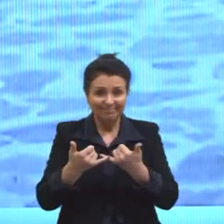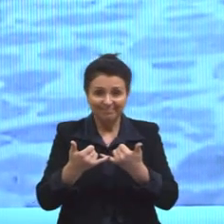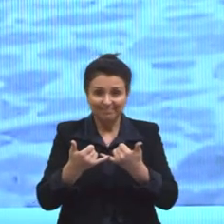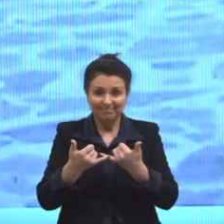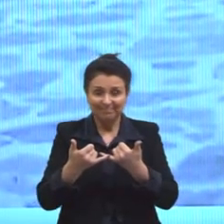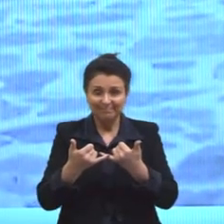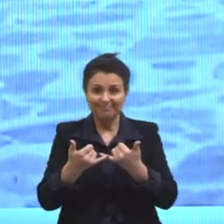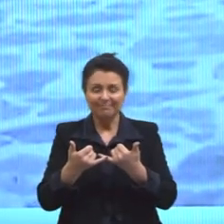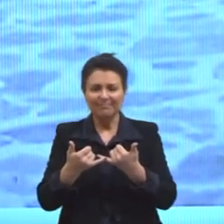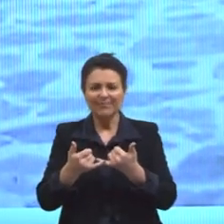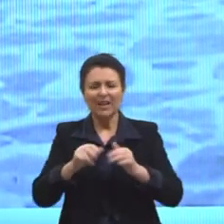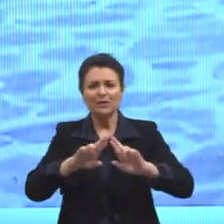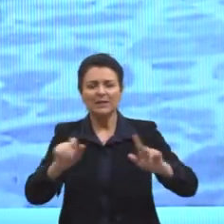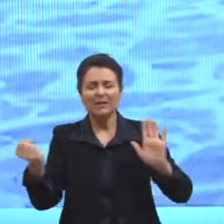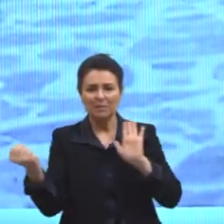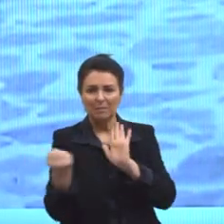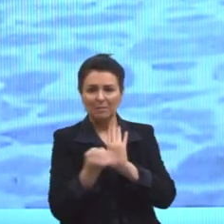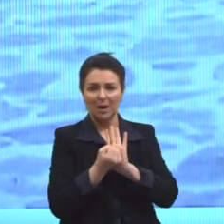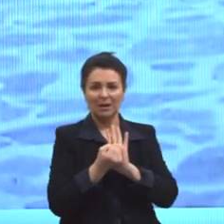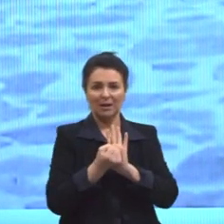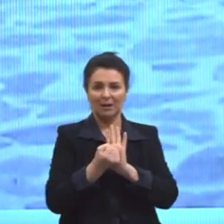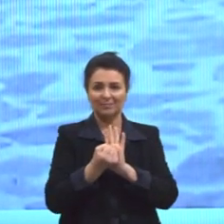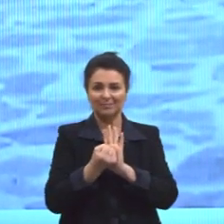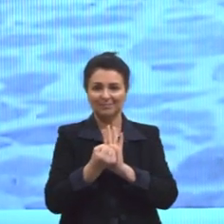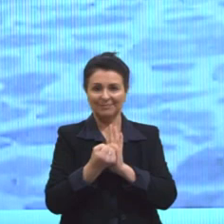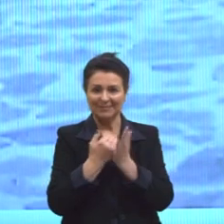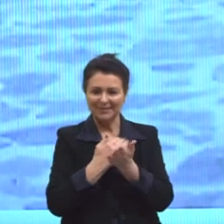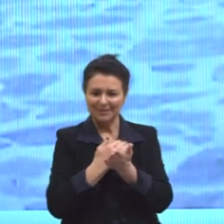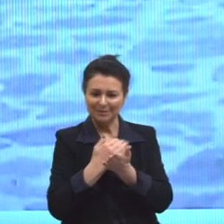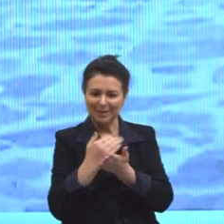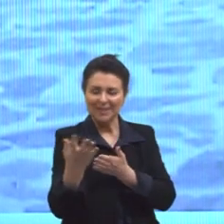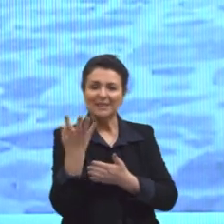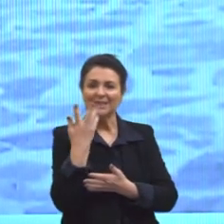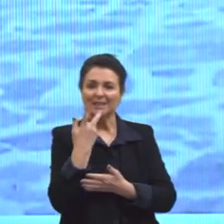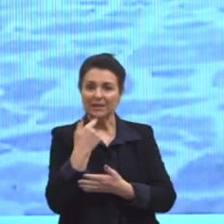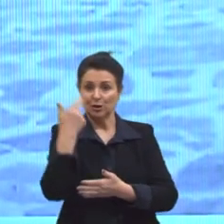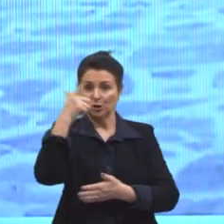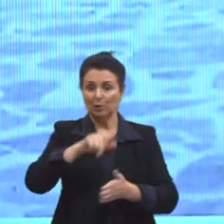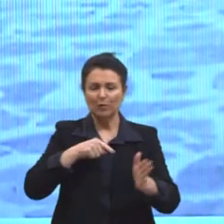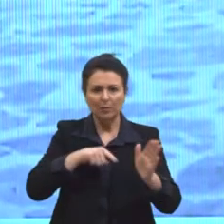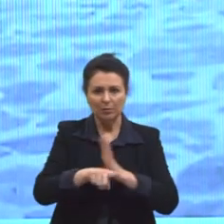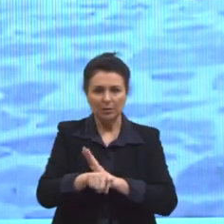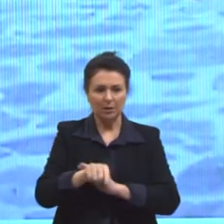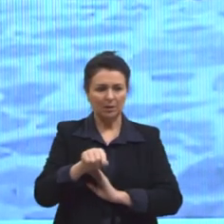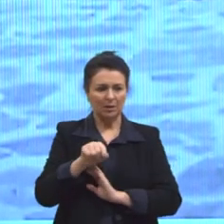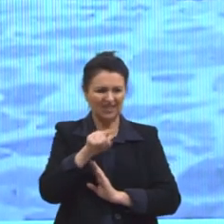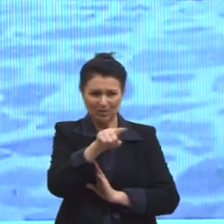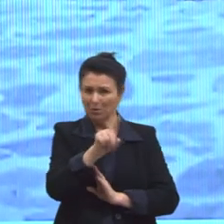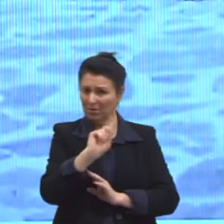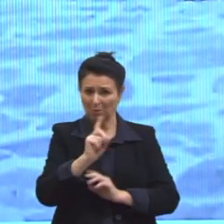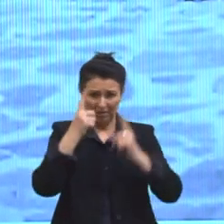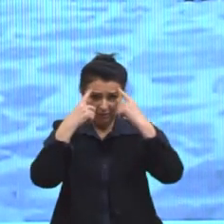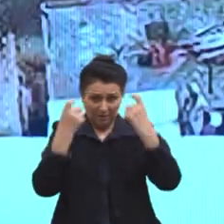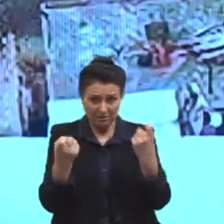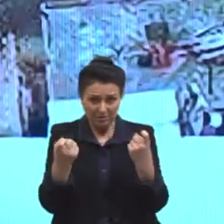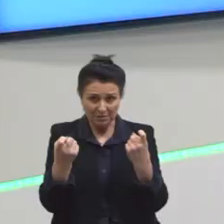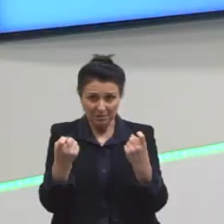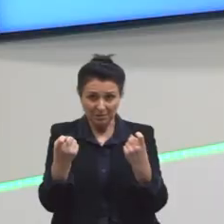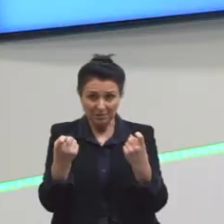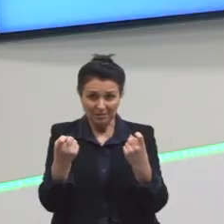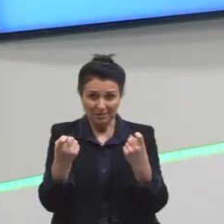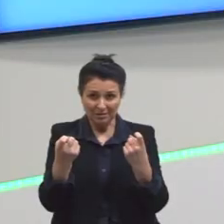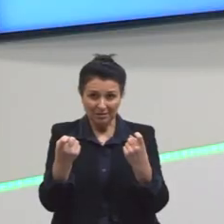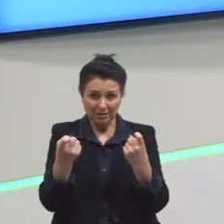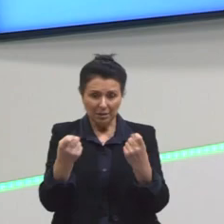que já marca a condição social desde a infância. E, de novo, questionamento. Isso não é violento? E isso não